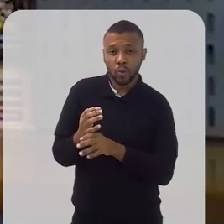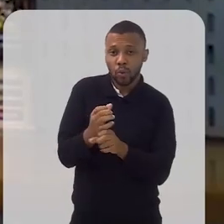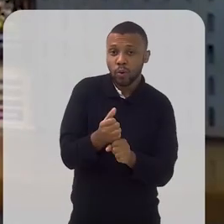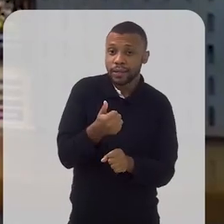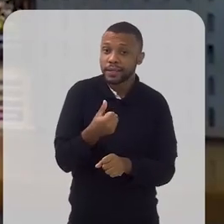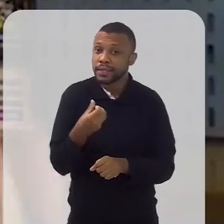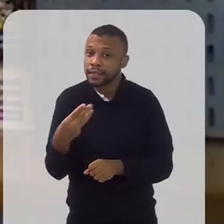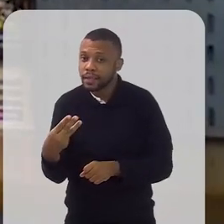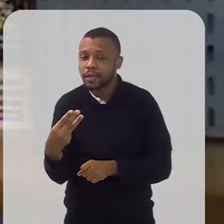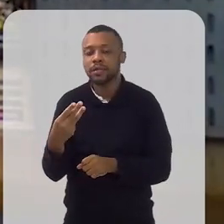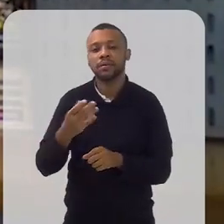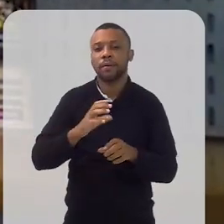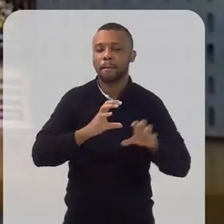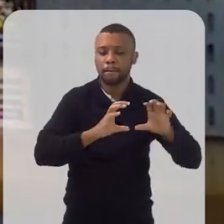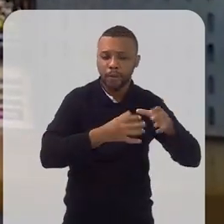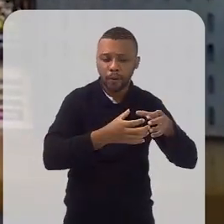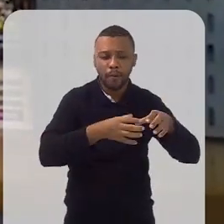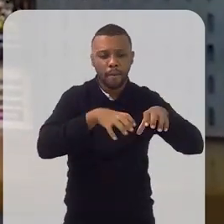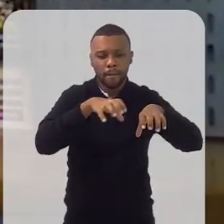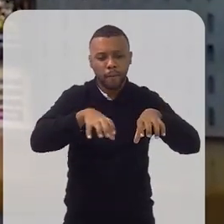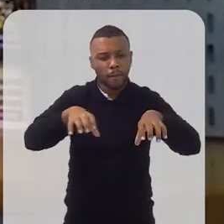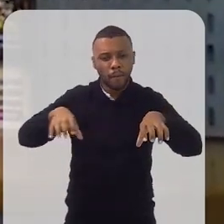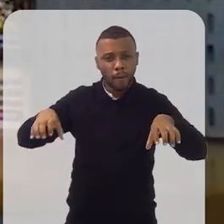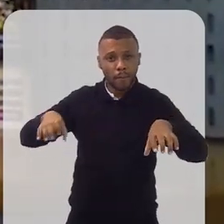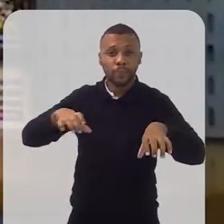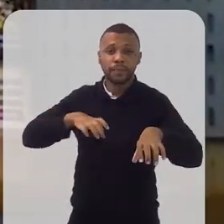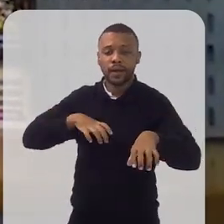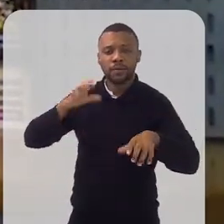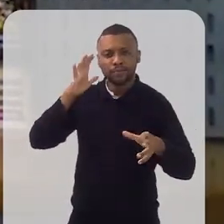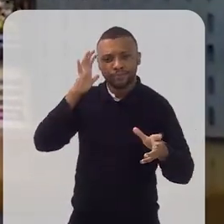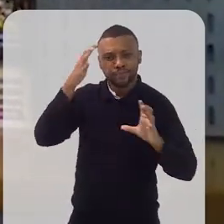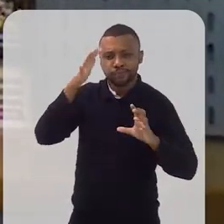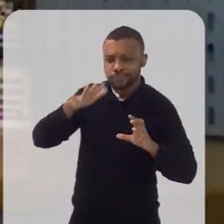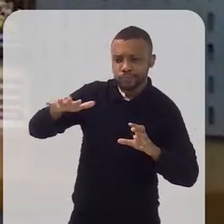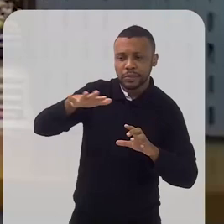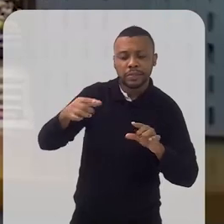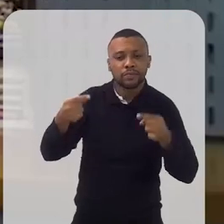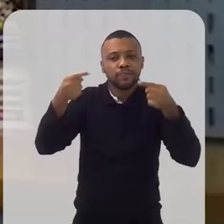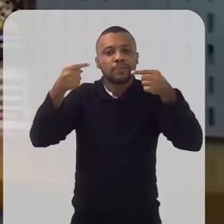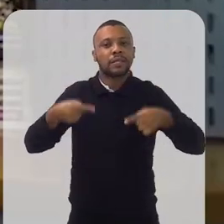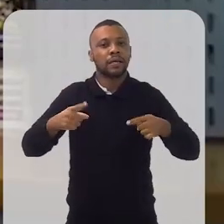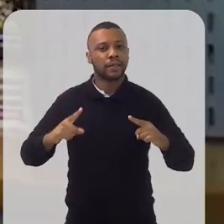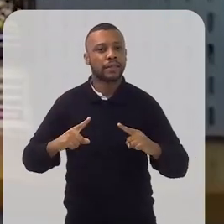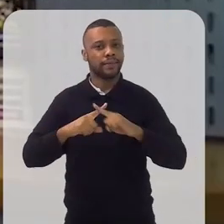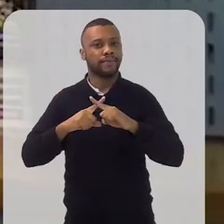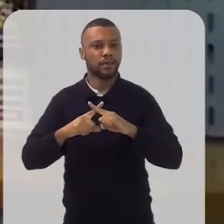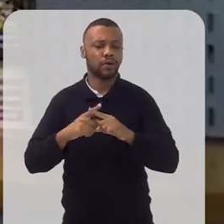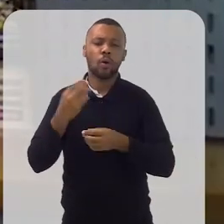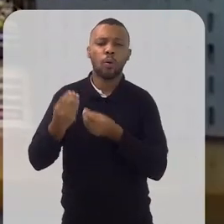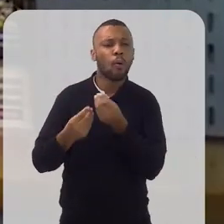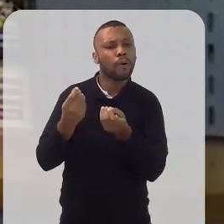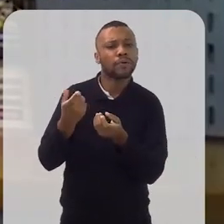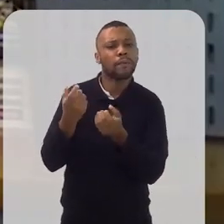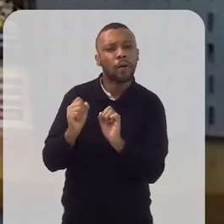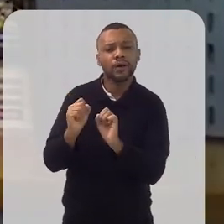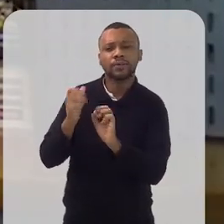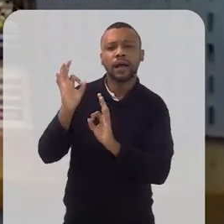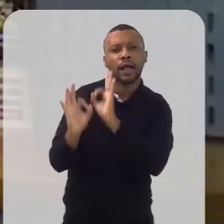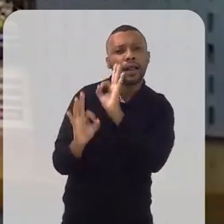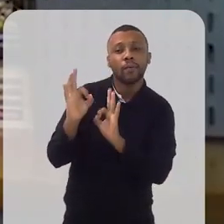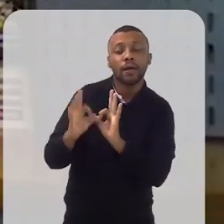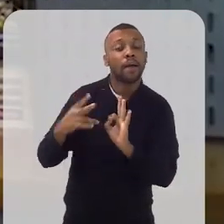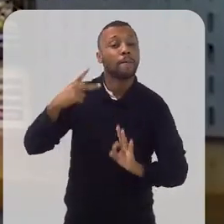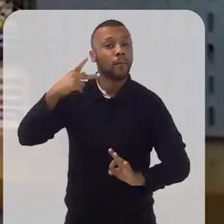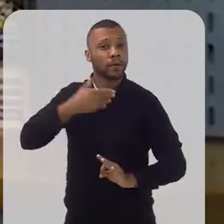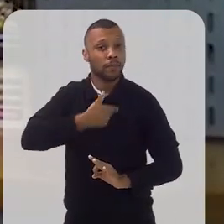13 comunidades aqui no Rio de Janeiro, muito especificamente, em cenários muito desafiadores. Como é que a gente pode promover mais políticas públicas,